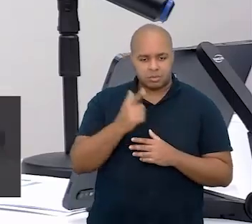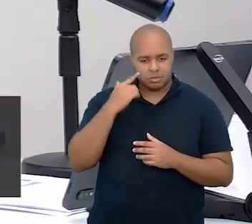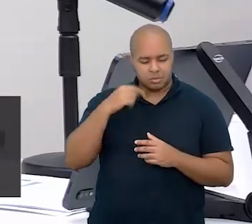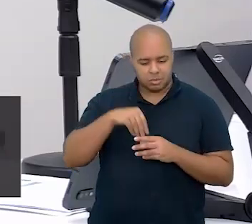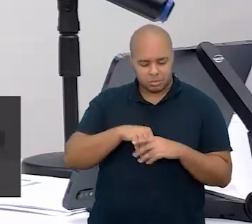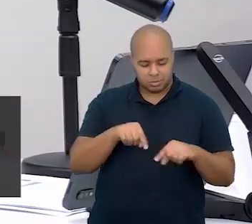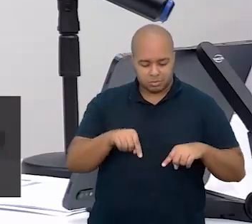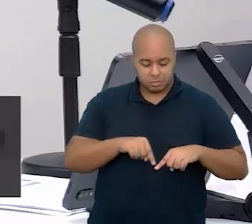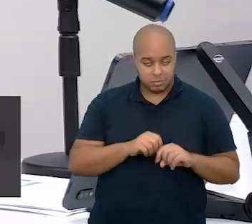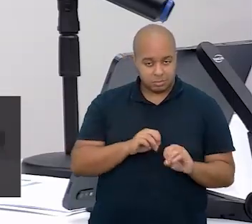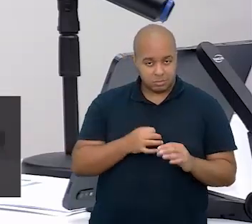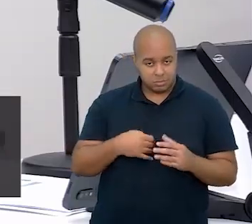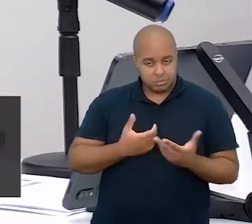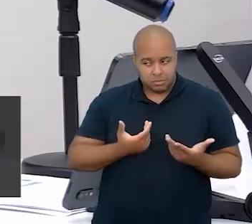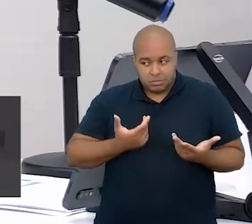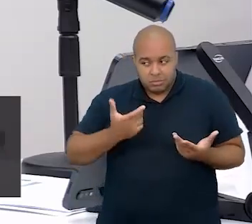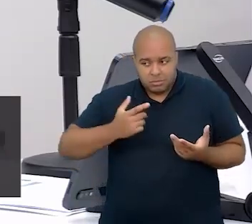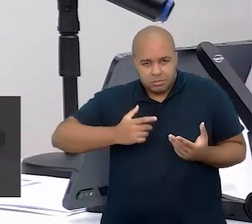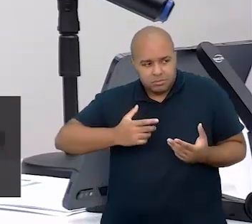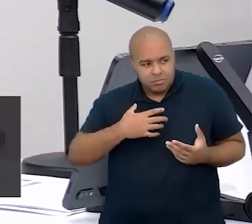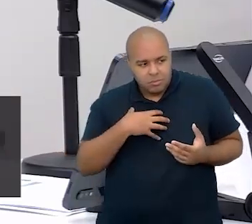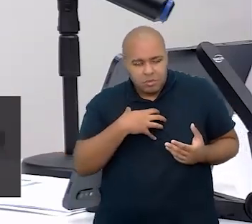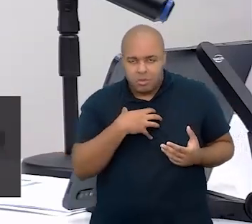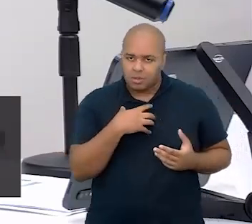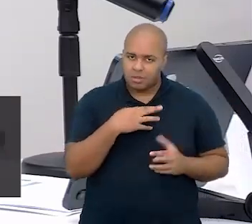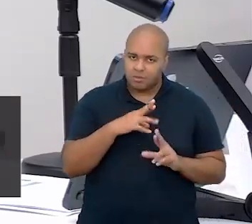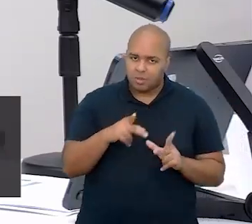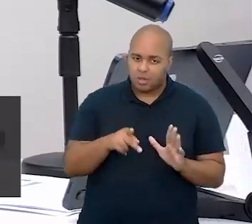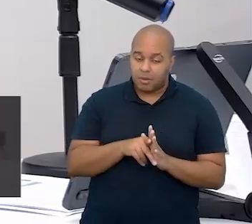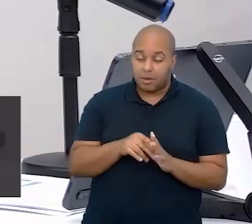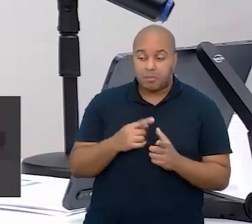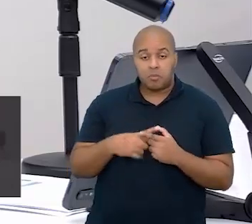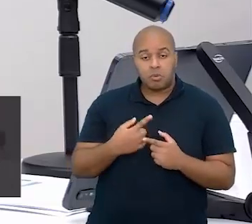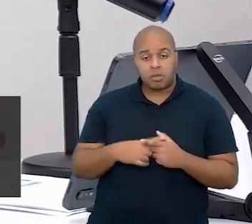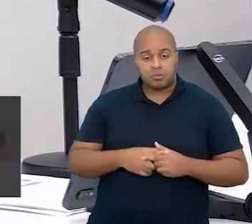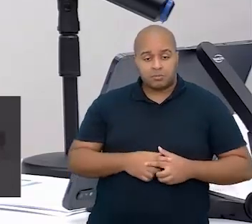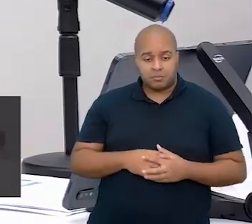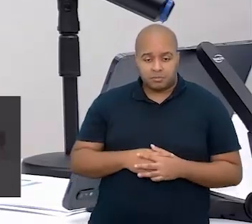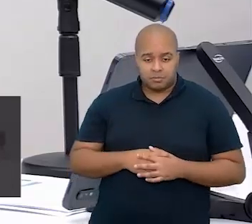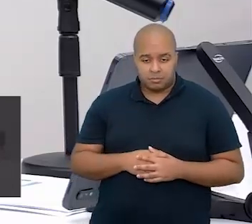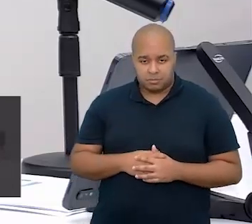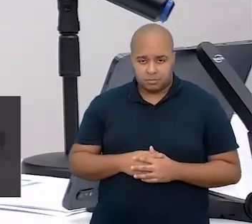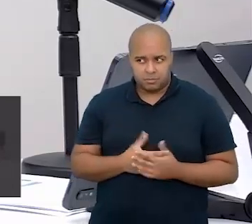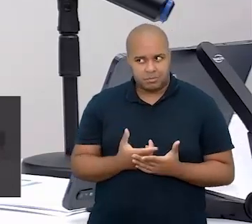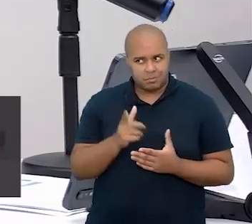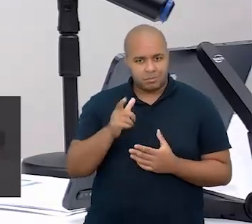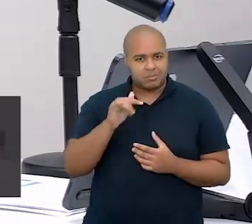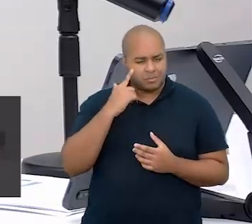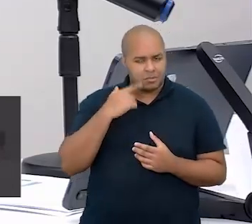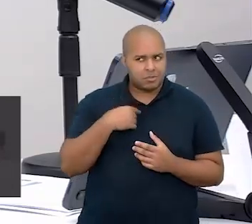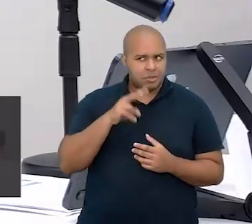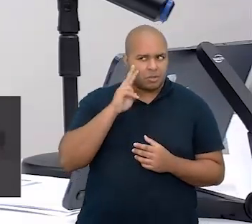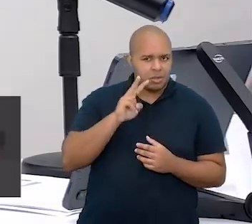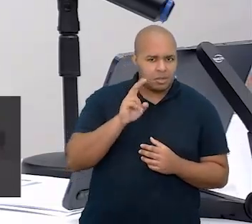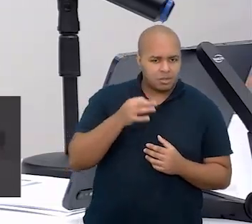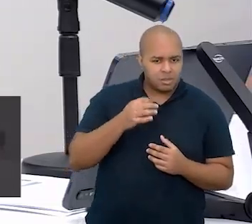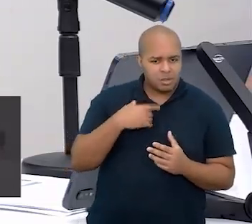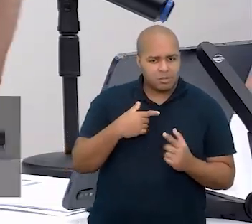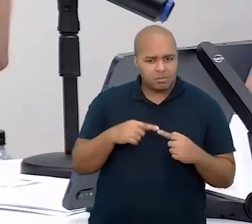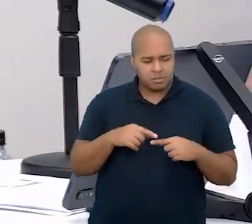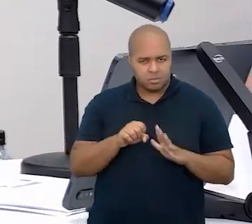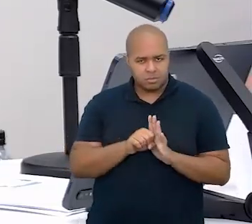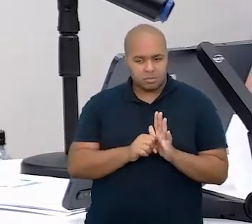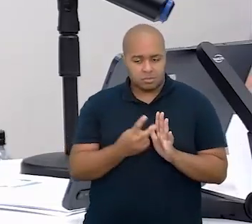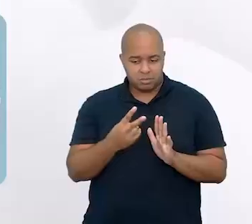de sala de aula. E posturas diferenciadas, por quê? Ali, se a gente olhar, meados do